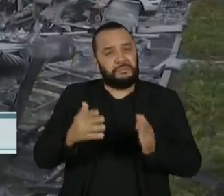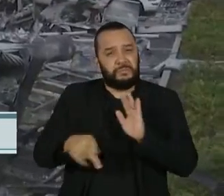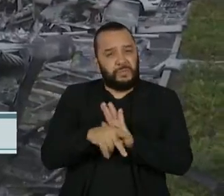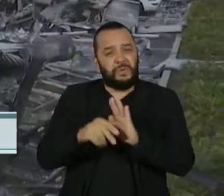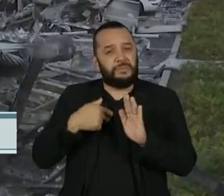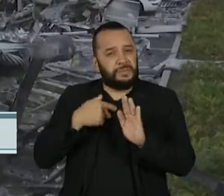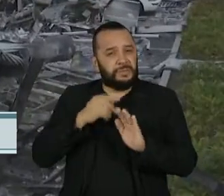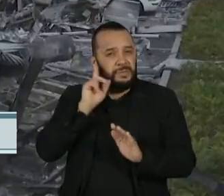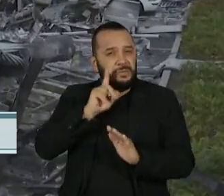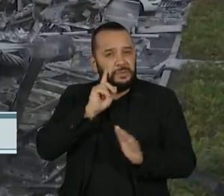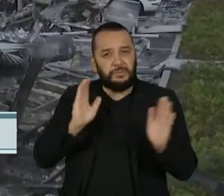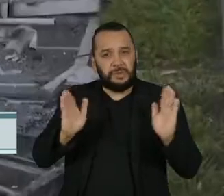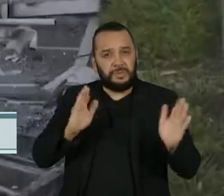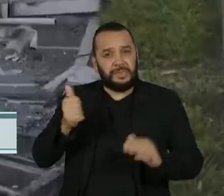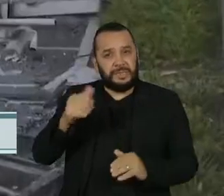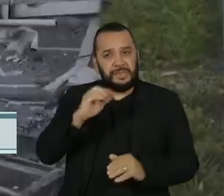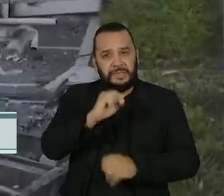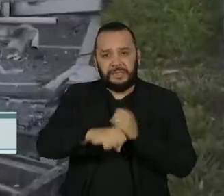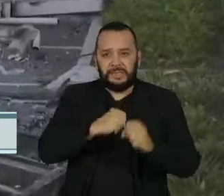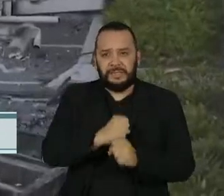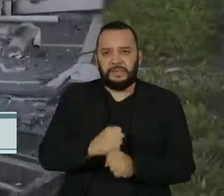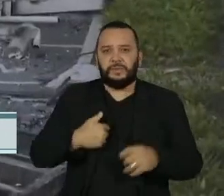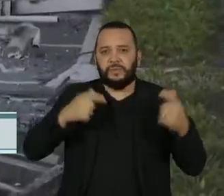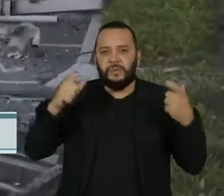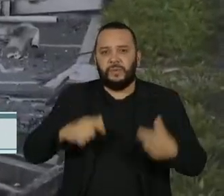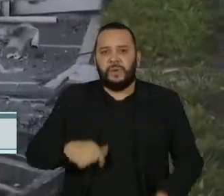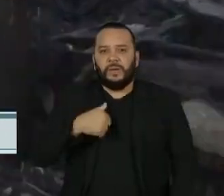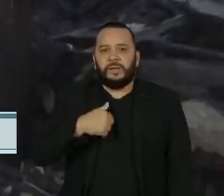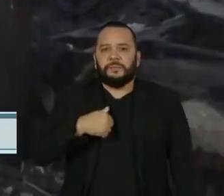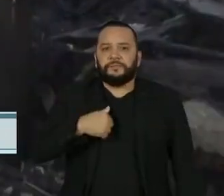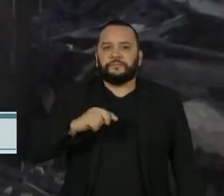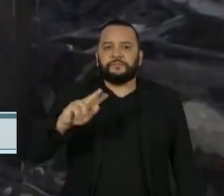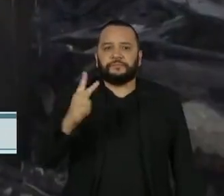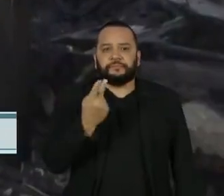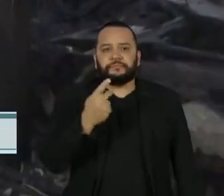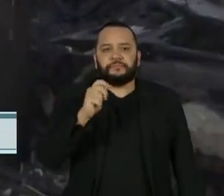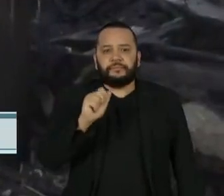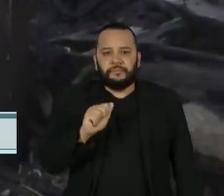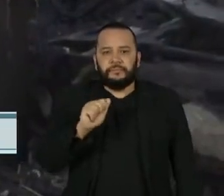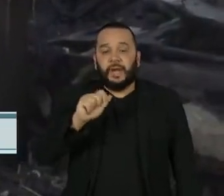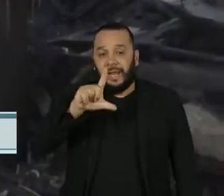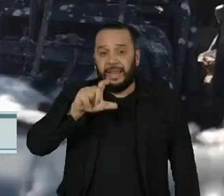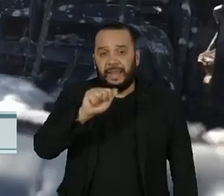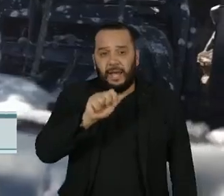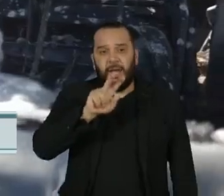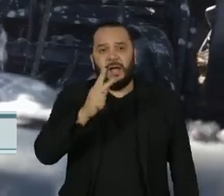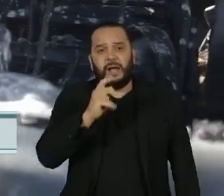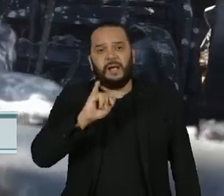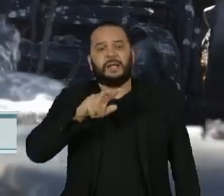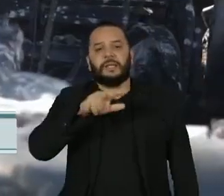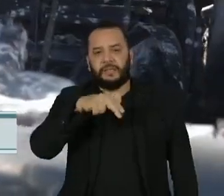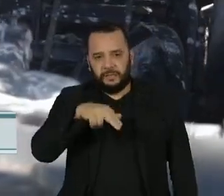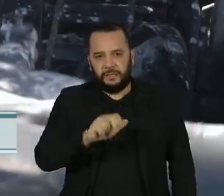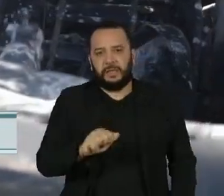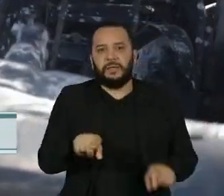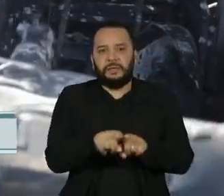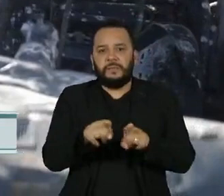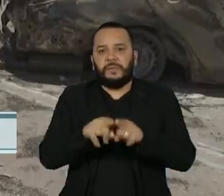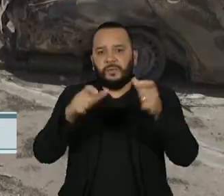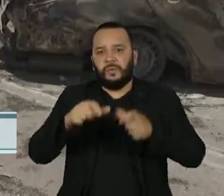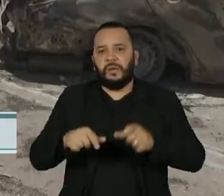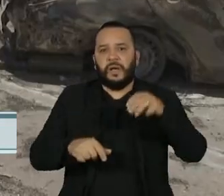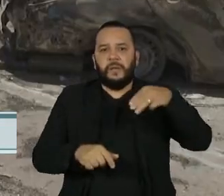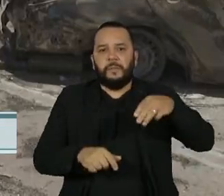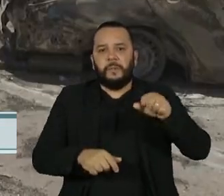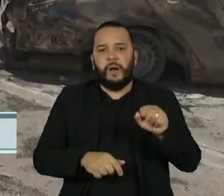Na cidade de Lahania, na ilha de Maui, mais de 86% das casas ficaram destruídas.